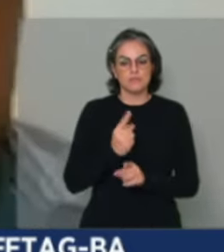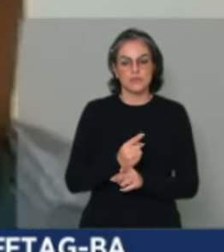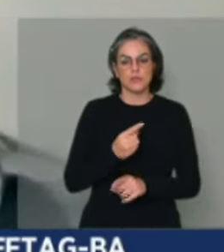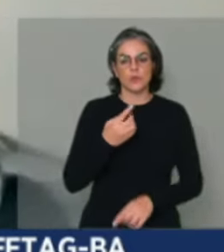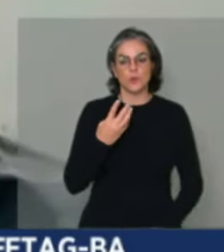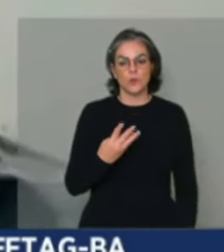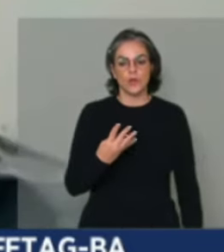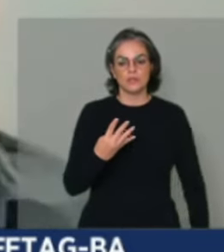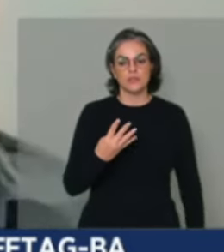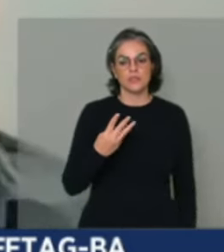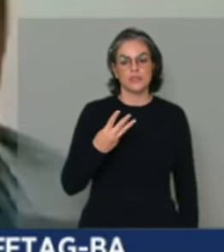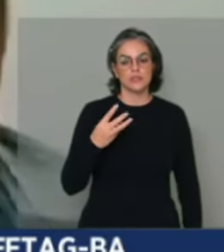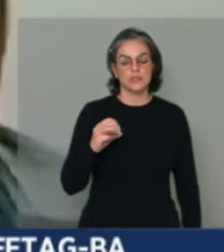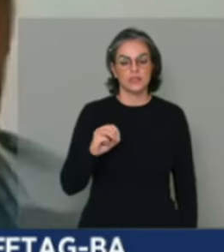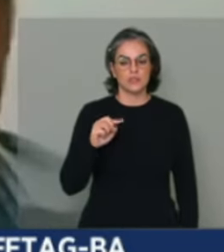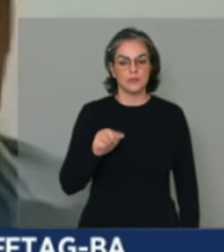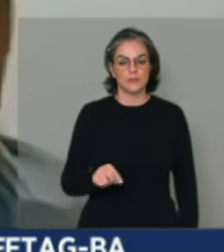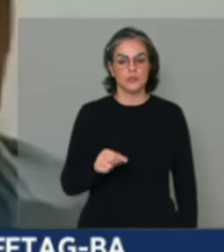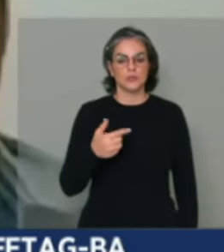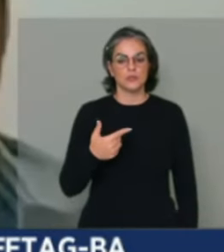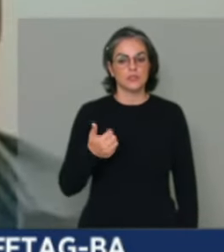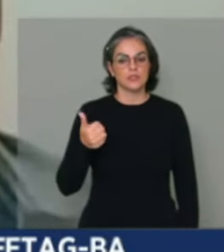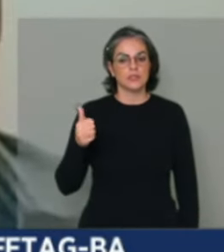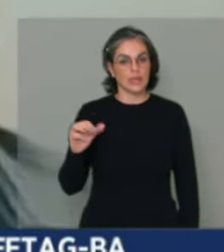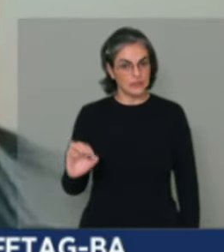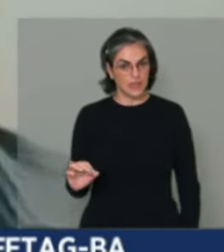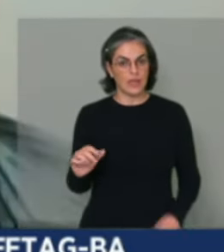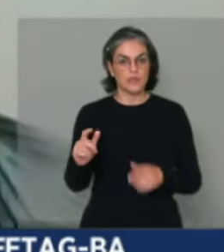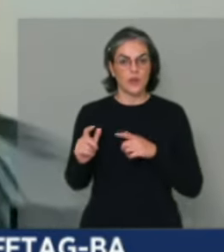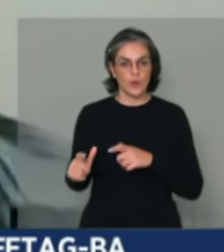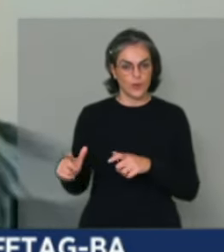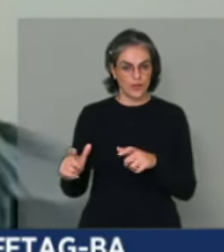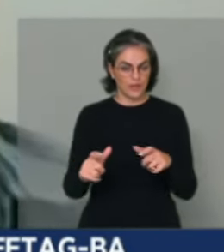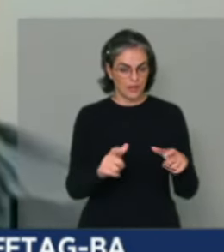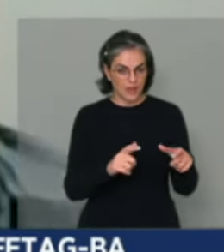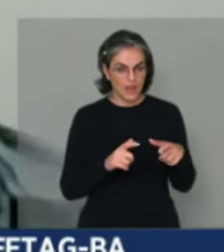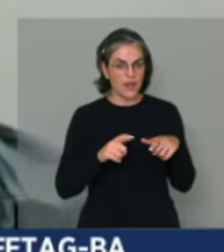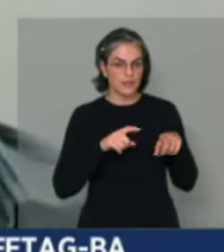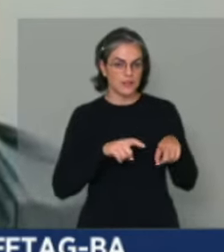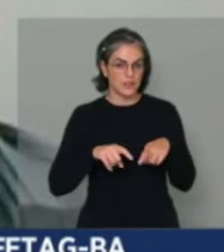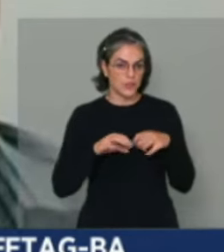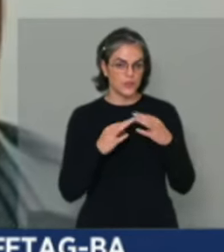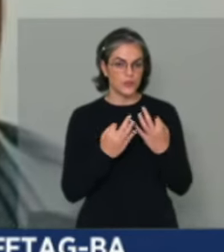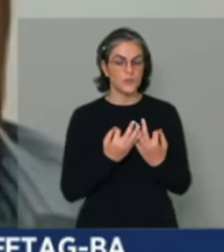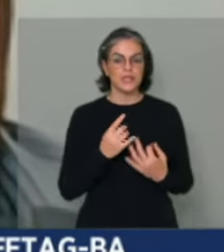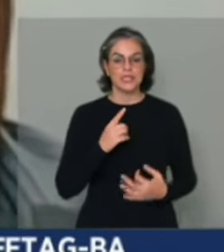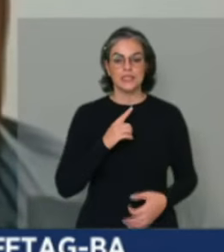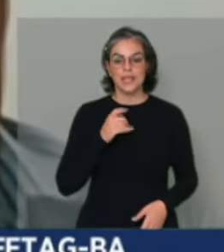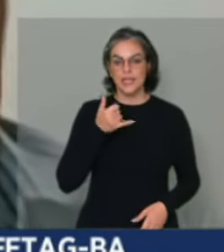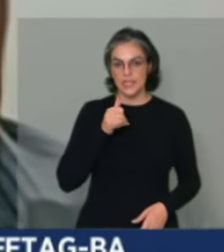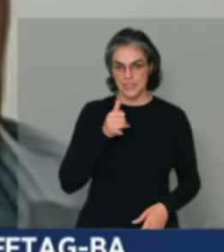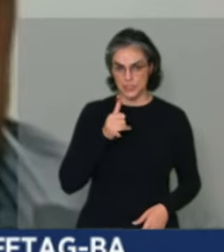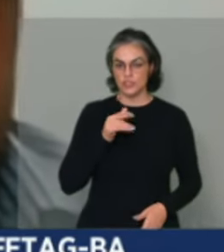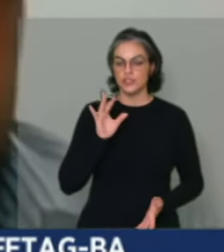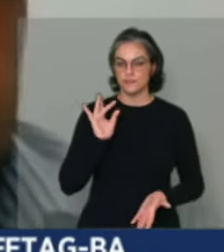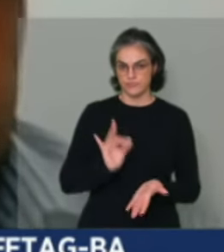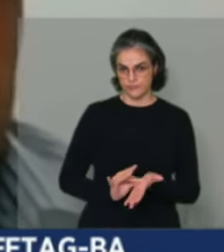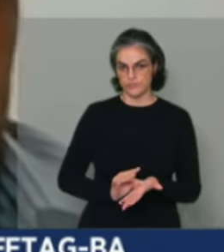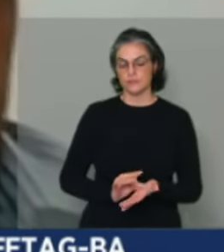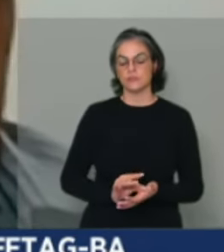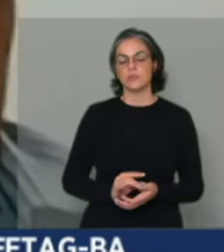mil, 210 estabelecimentos da agricultura familiar possuem energia elétrica, sendo que